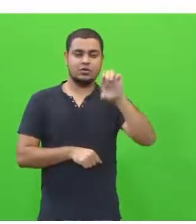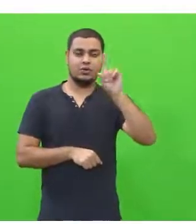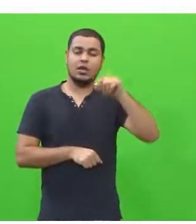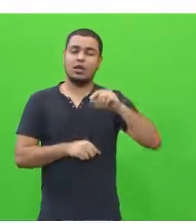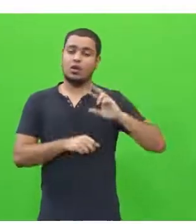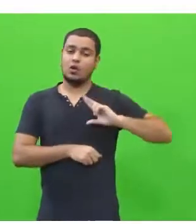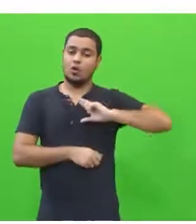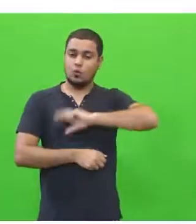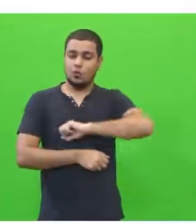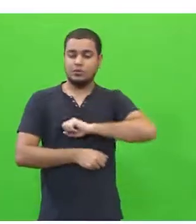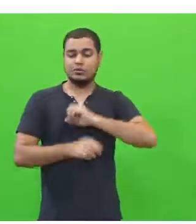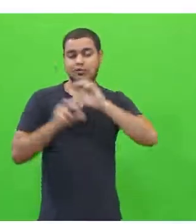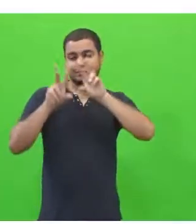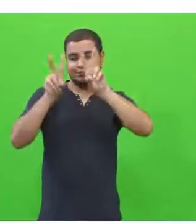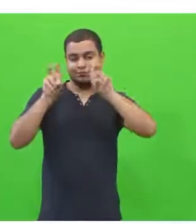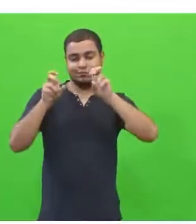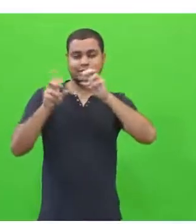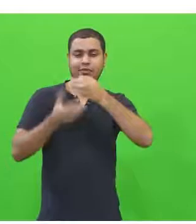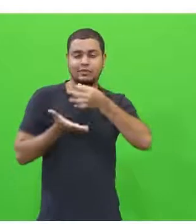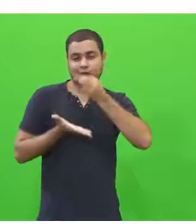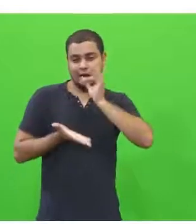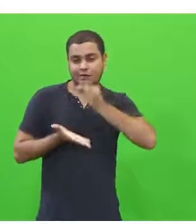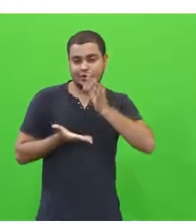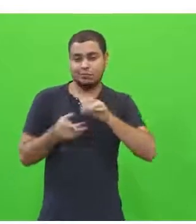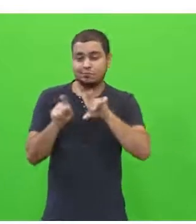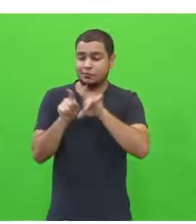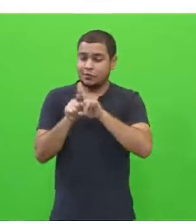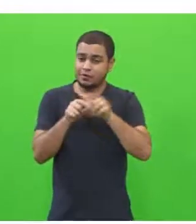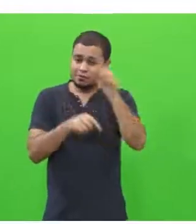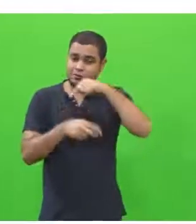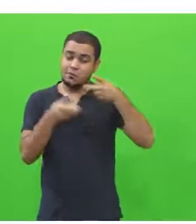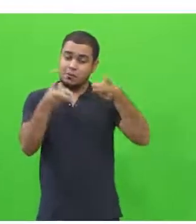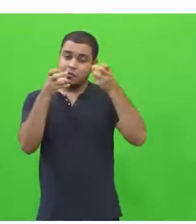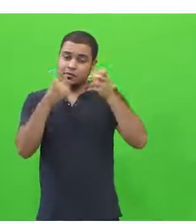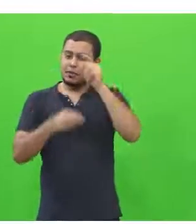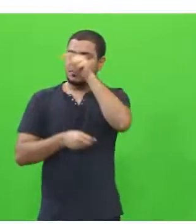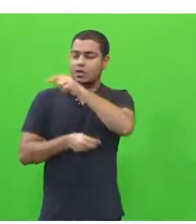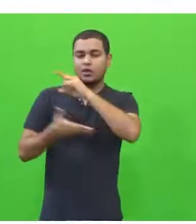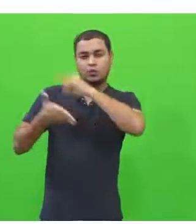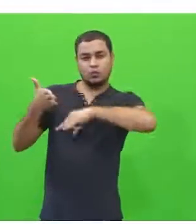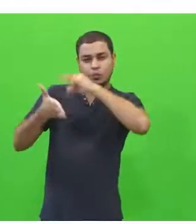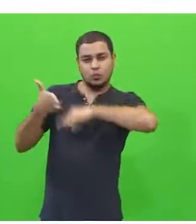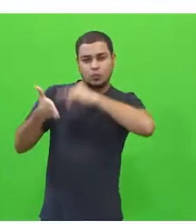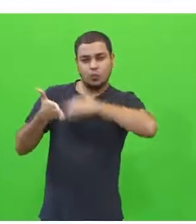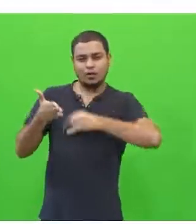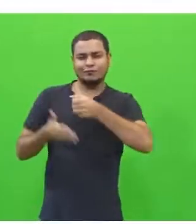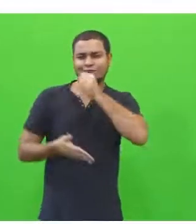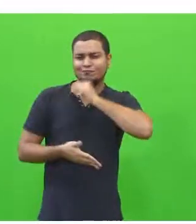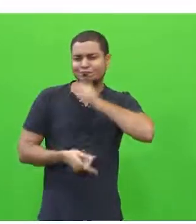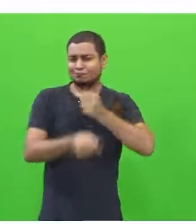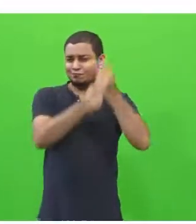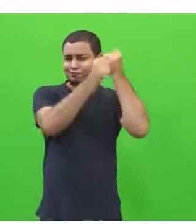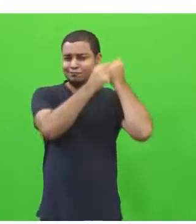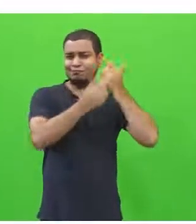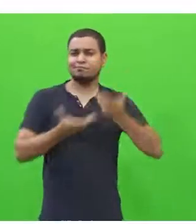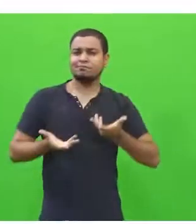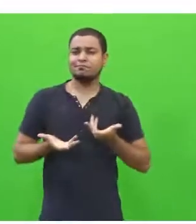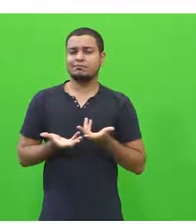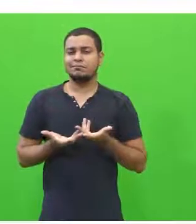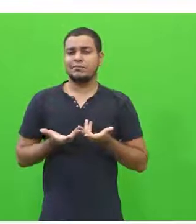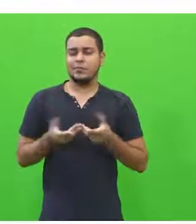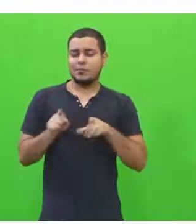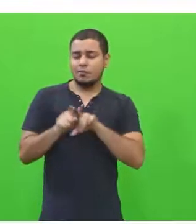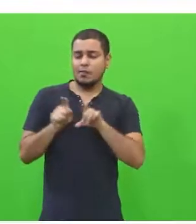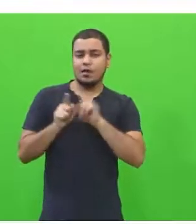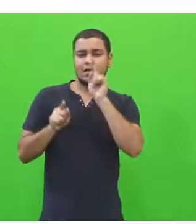que é a próxima cartela. Vocês percebem aí, é um documento antigo, né? Em decorrência